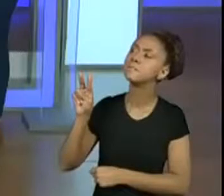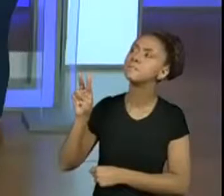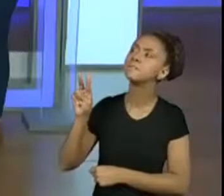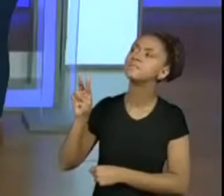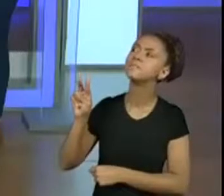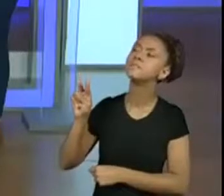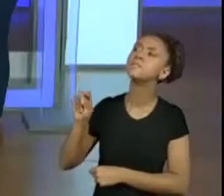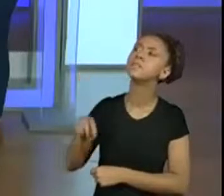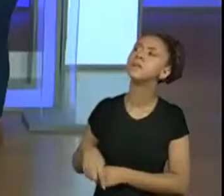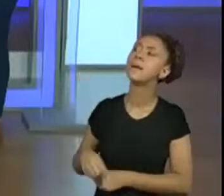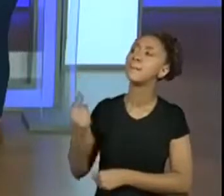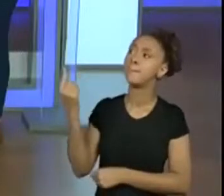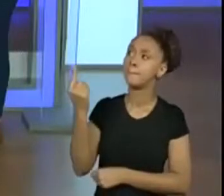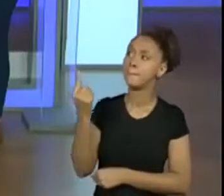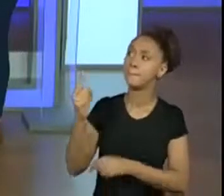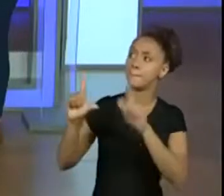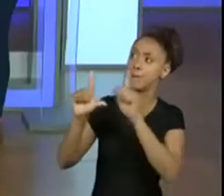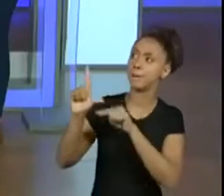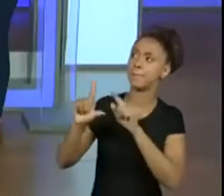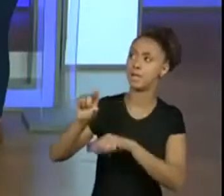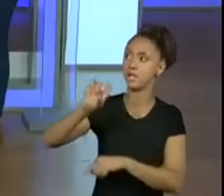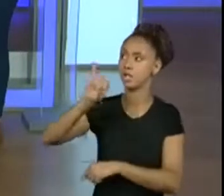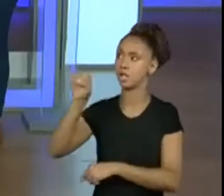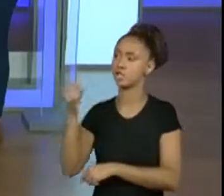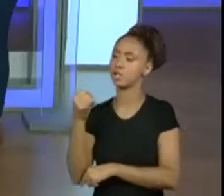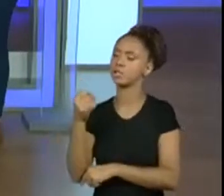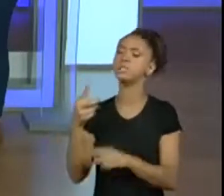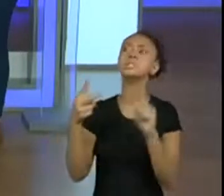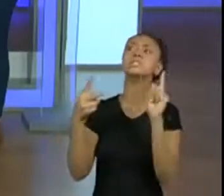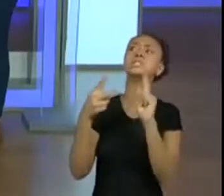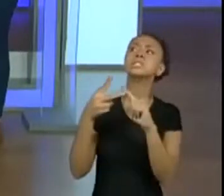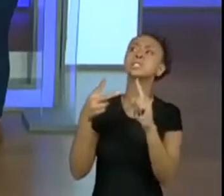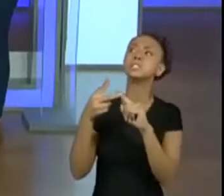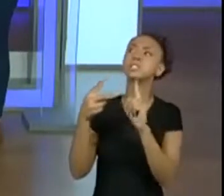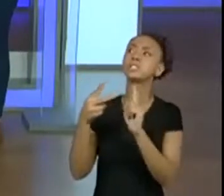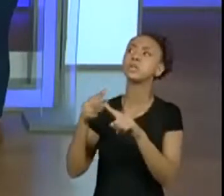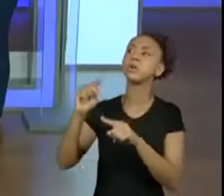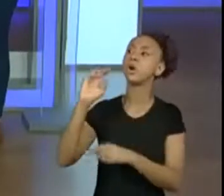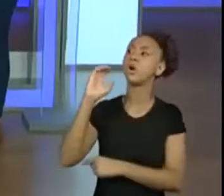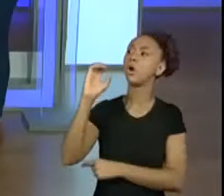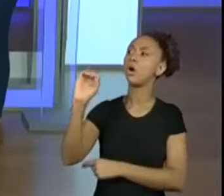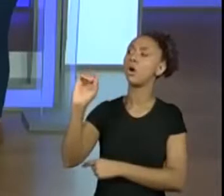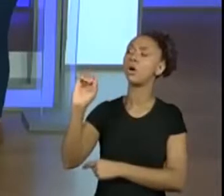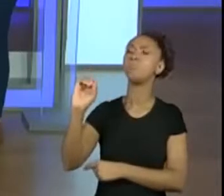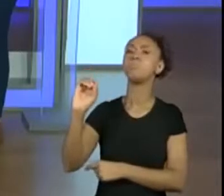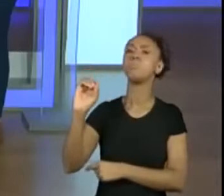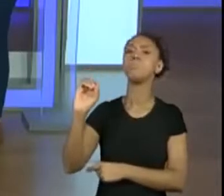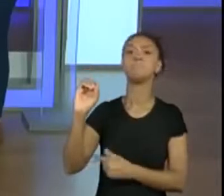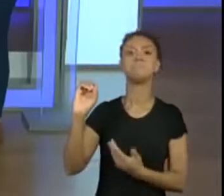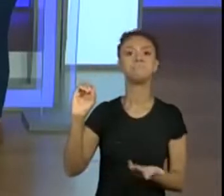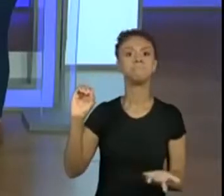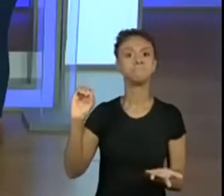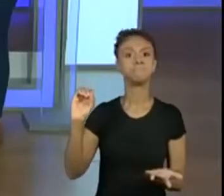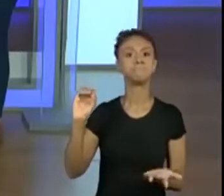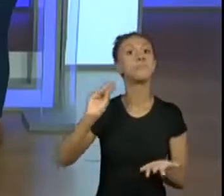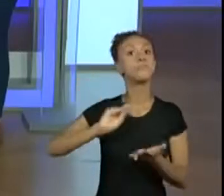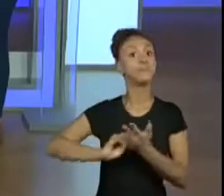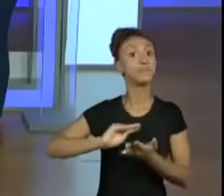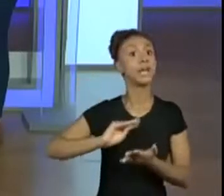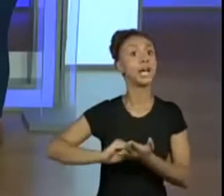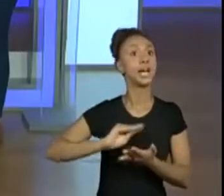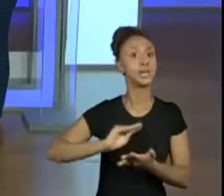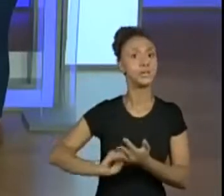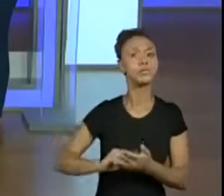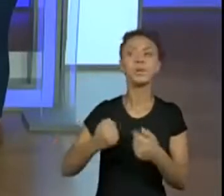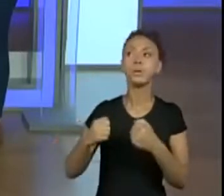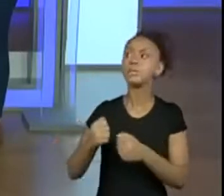é a letra O. Só que eu não fecho ainda nessa. Não dá. Ainda não dá. Eu preciso voltar